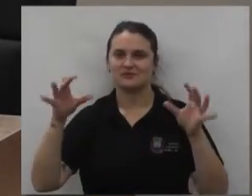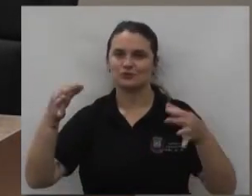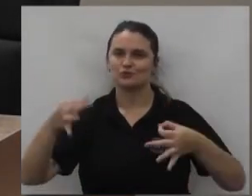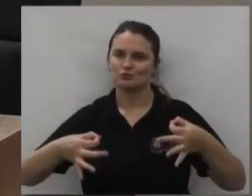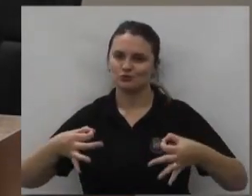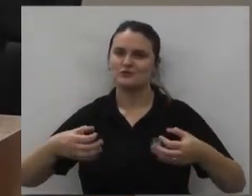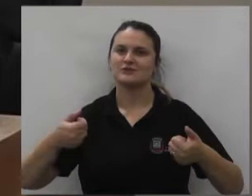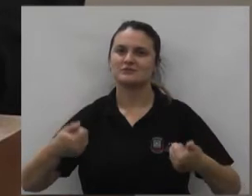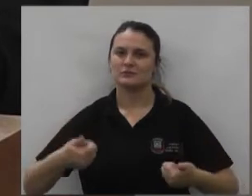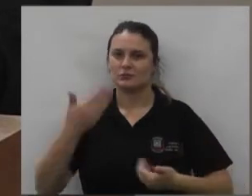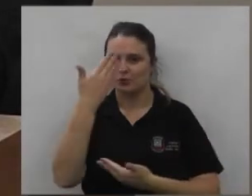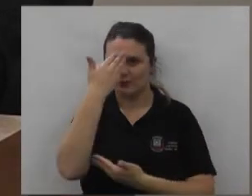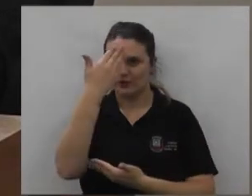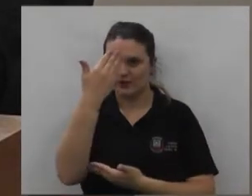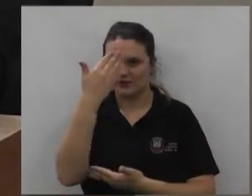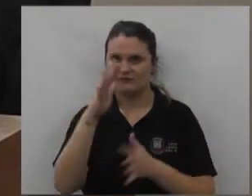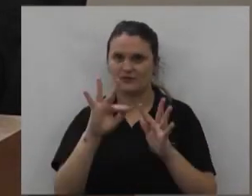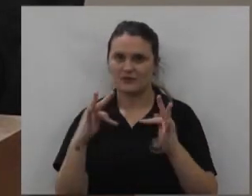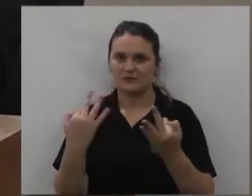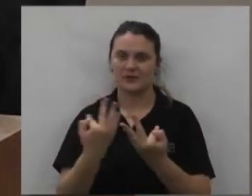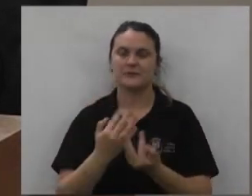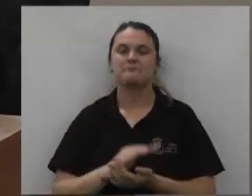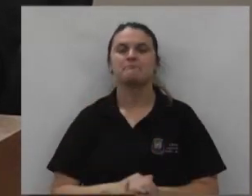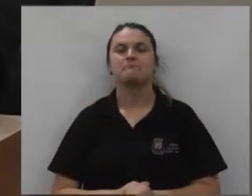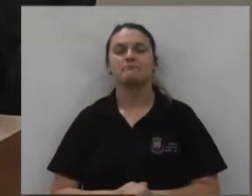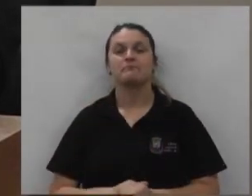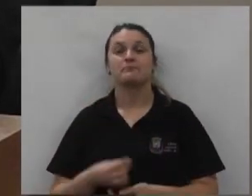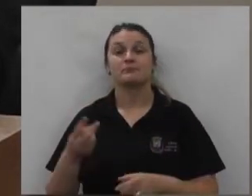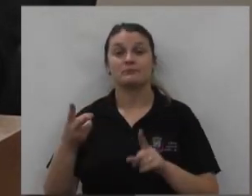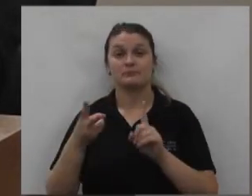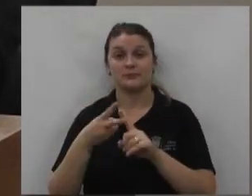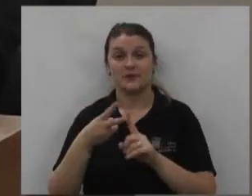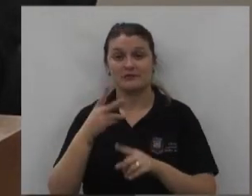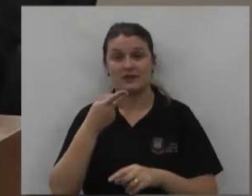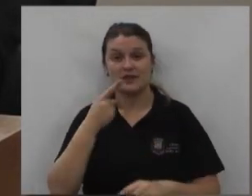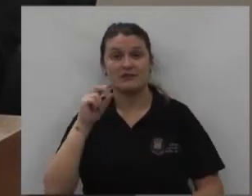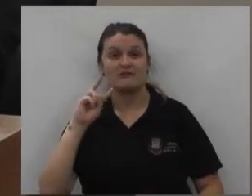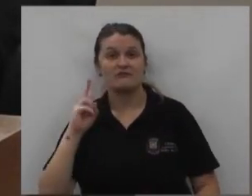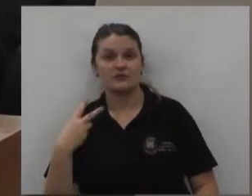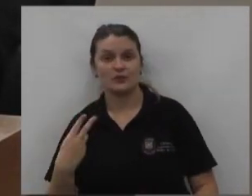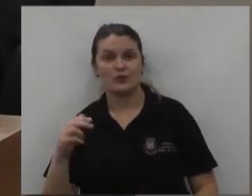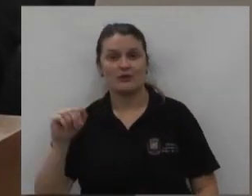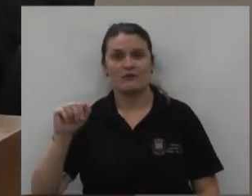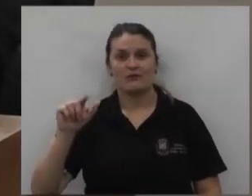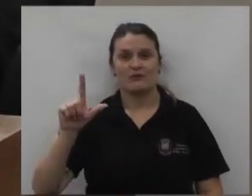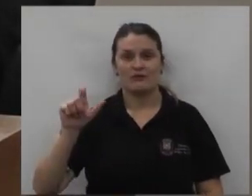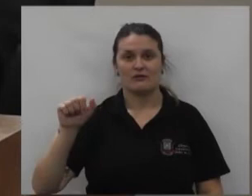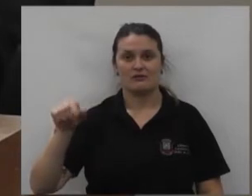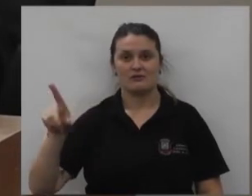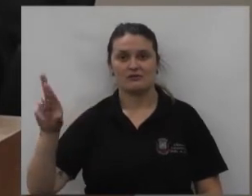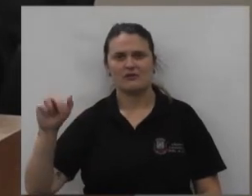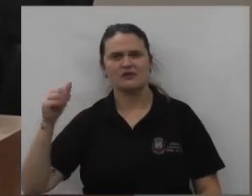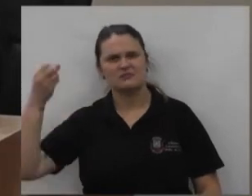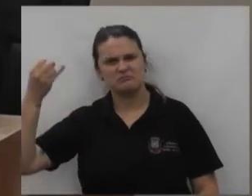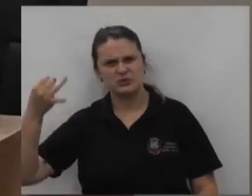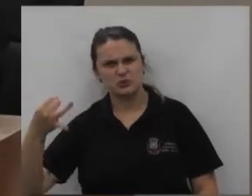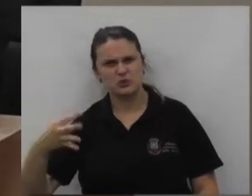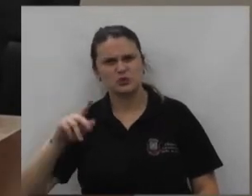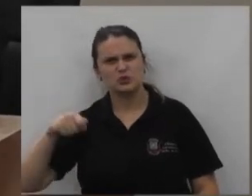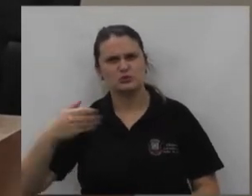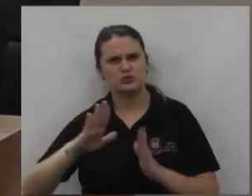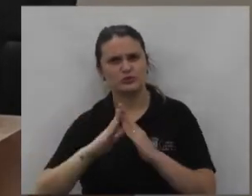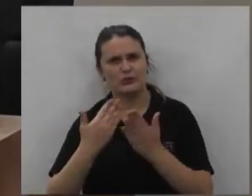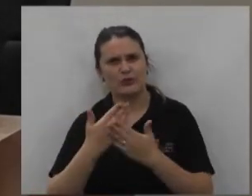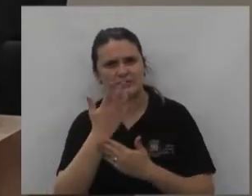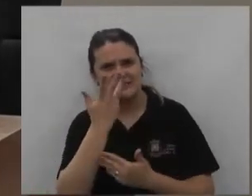é justa mesmo obrigado a todos então falar também da vereadora Alandro na explanação que ela fez sobre os seméis